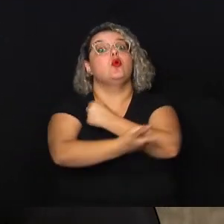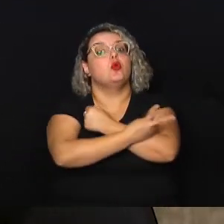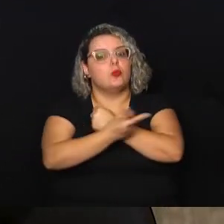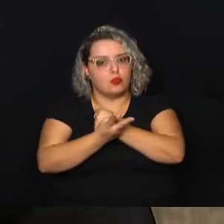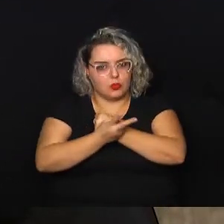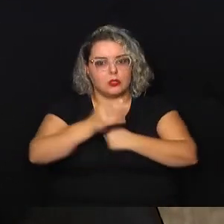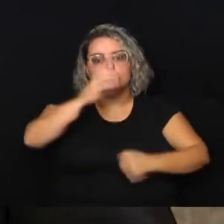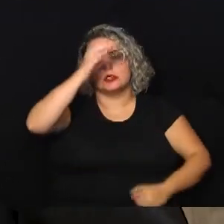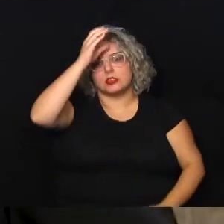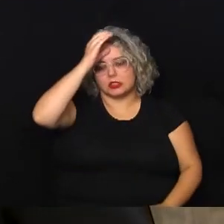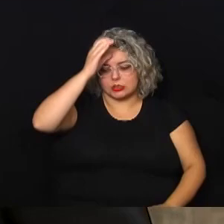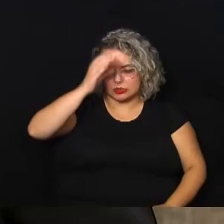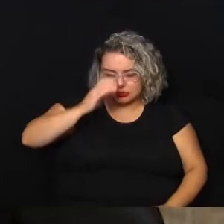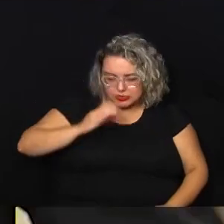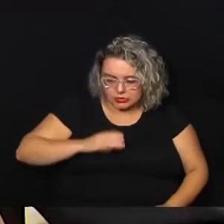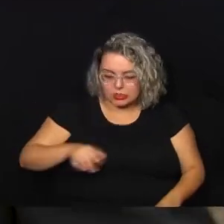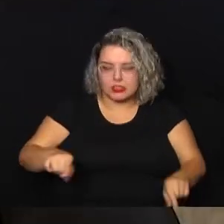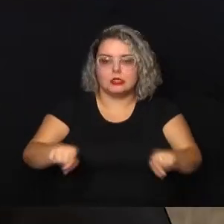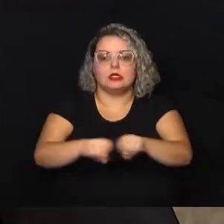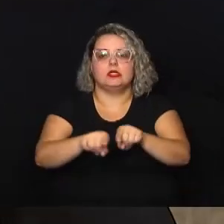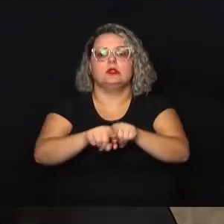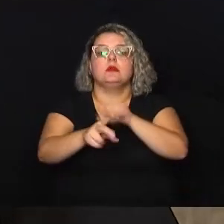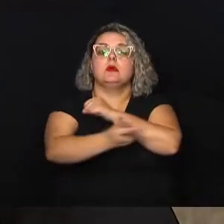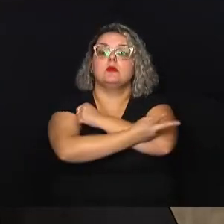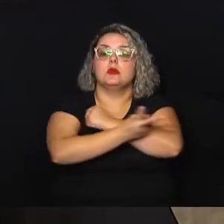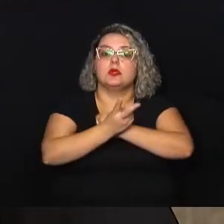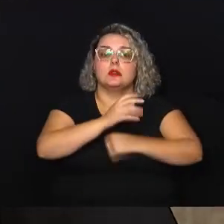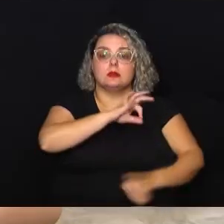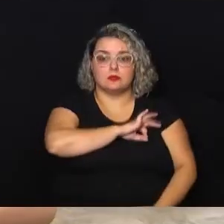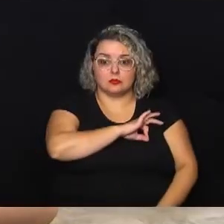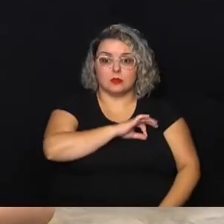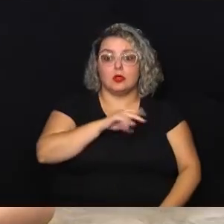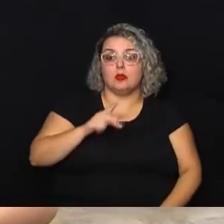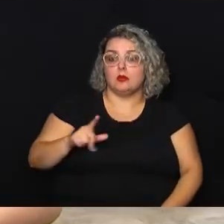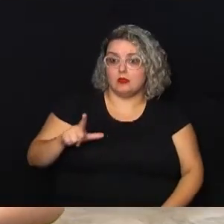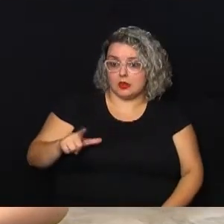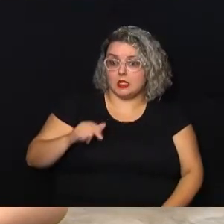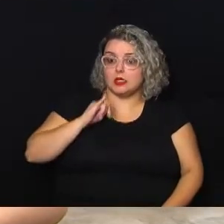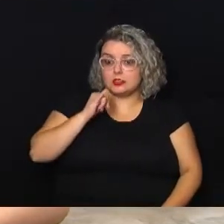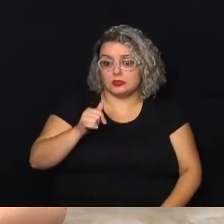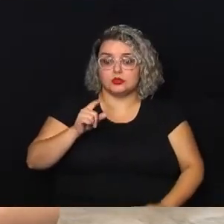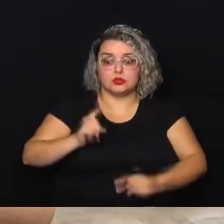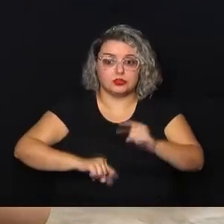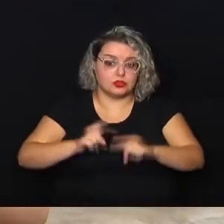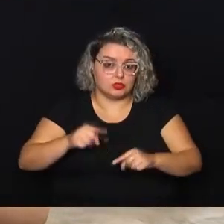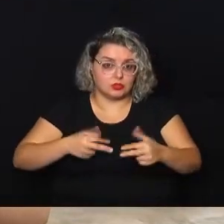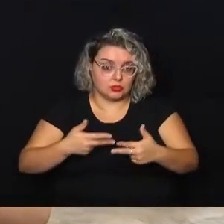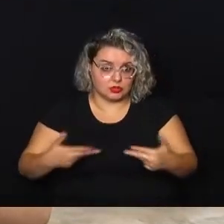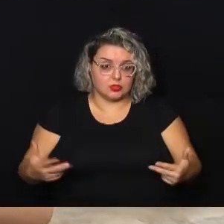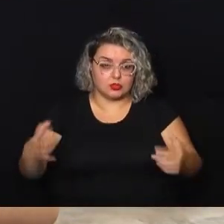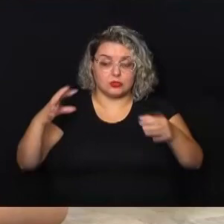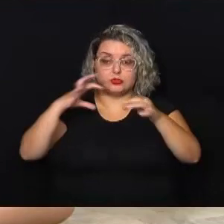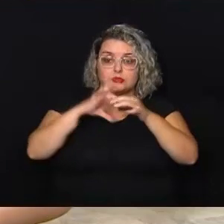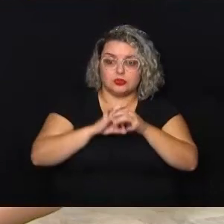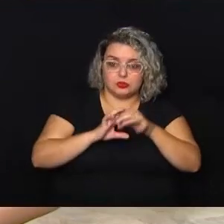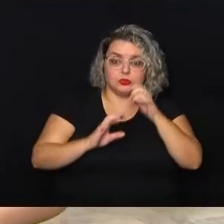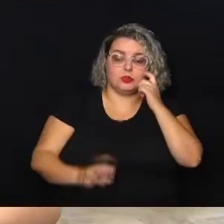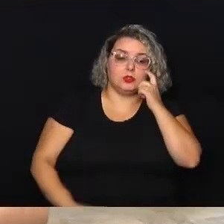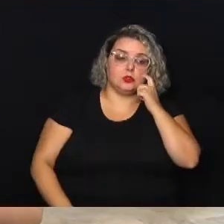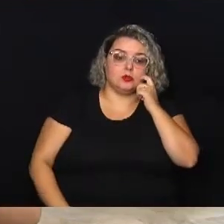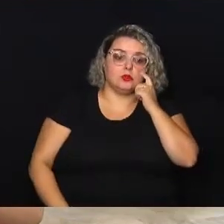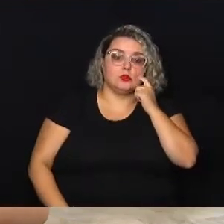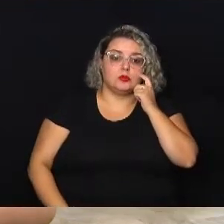protegendo o cidadão e o policial também O PL ainda diz que os equipamentos devem ficar